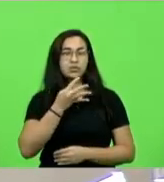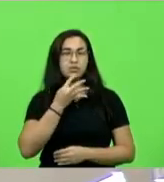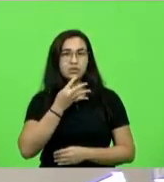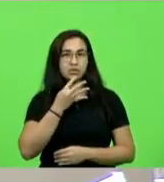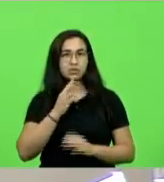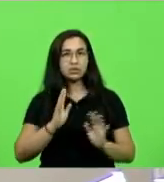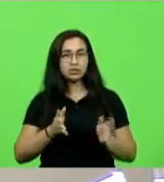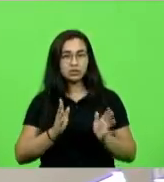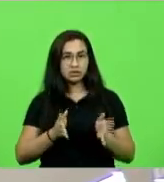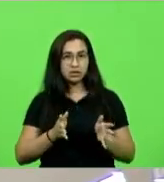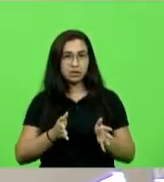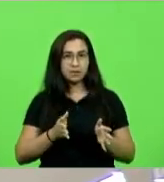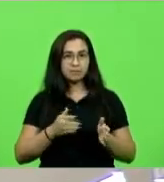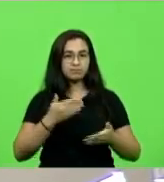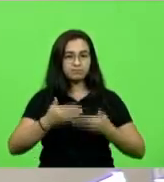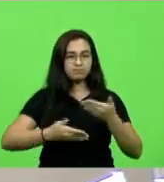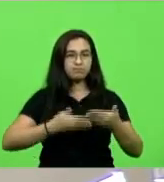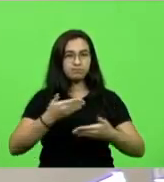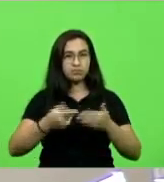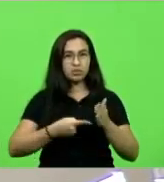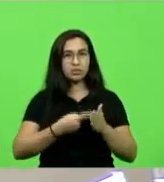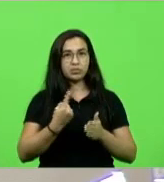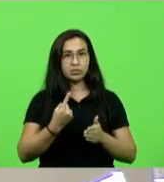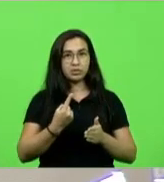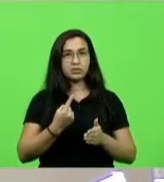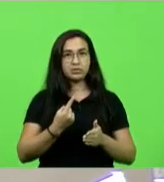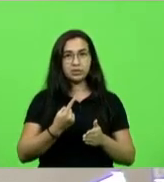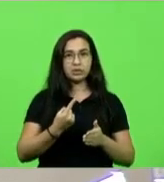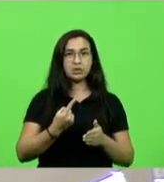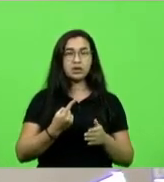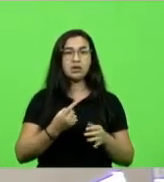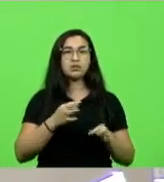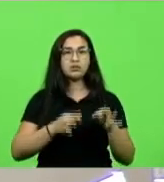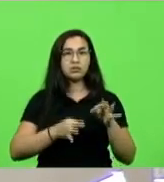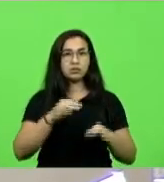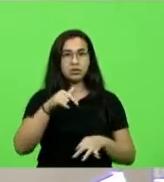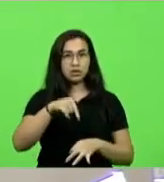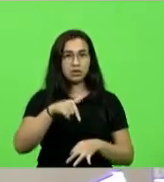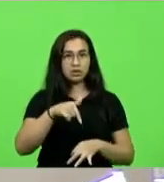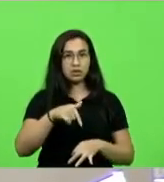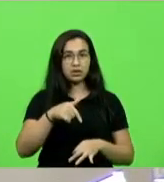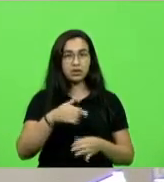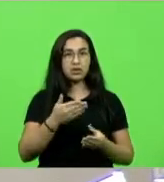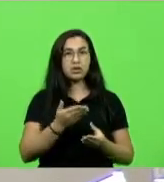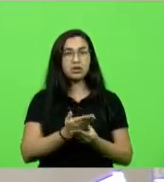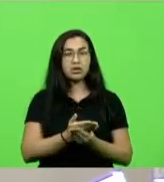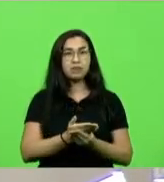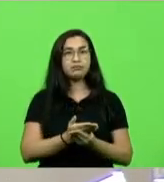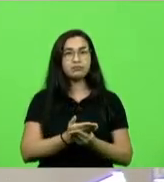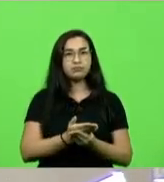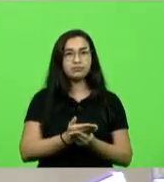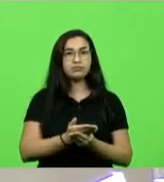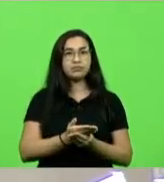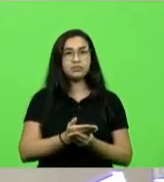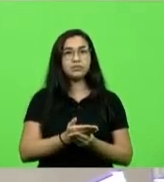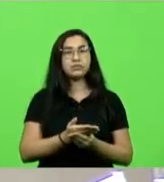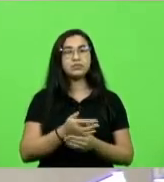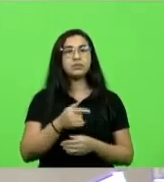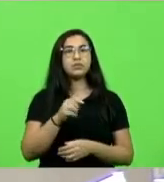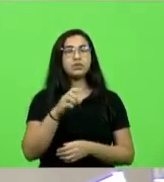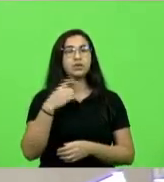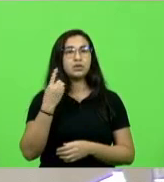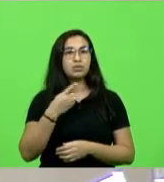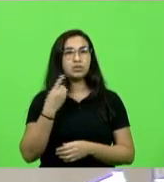tramitam na primeira vara federal da subsessão judiciária de Florianópolis inquéritos em face do deputado estadual Júlio